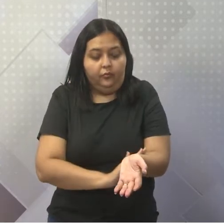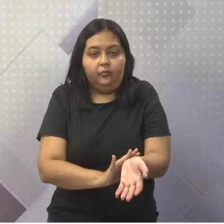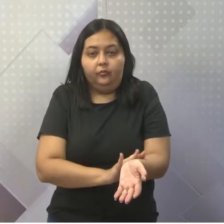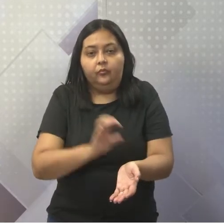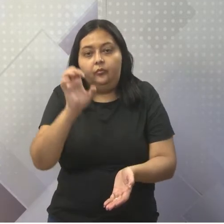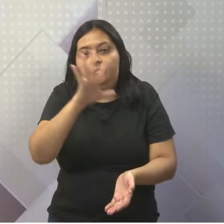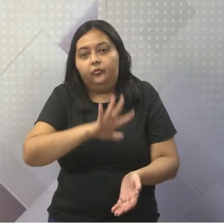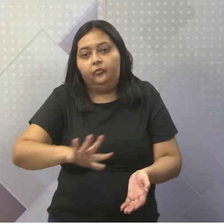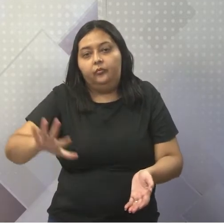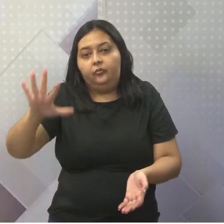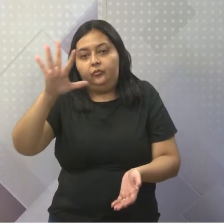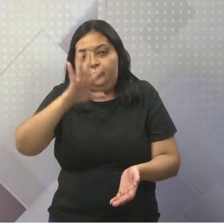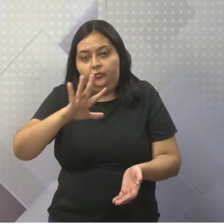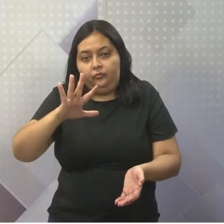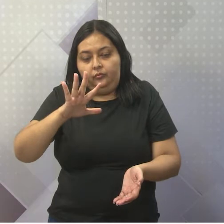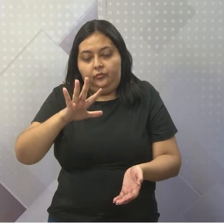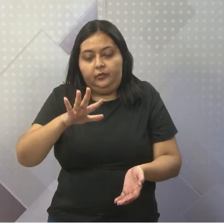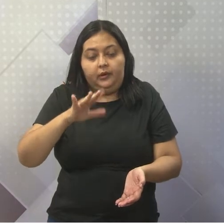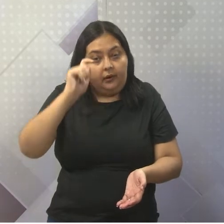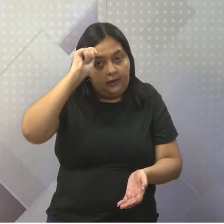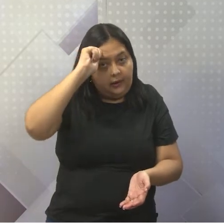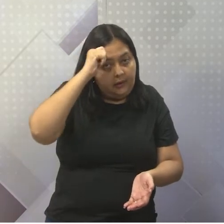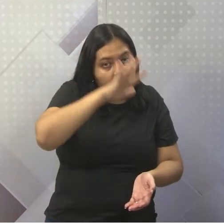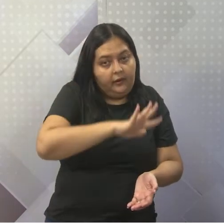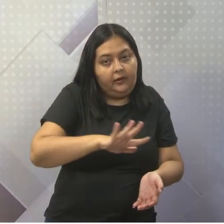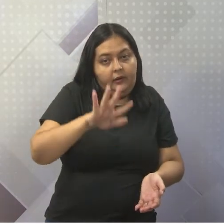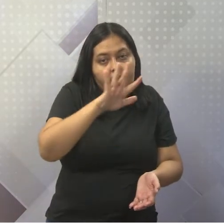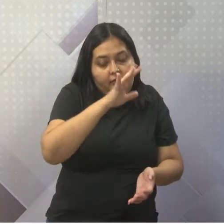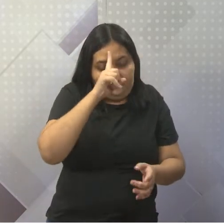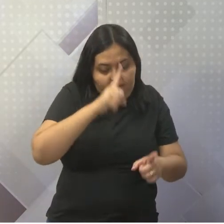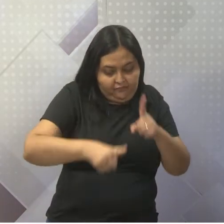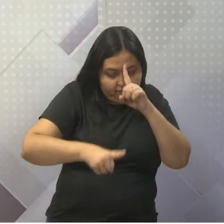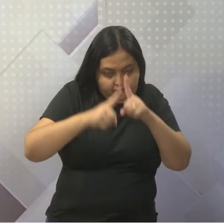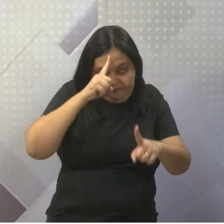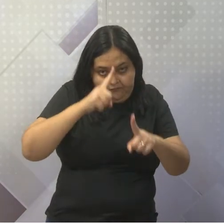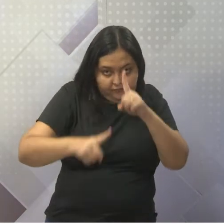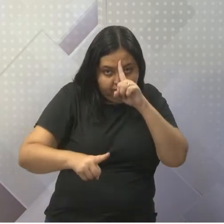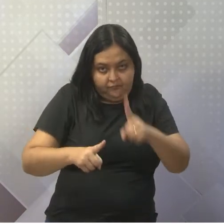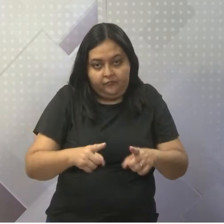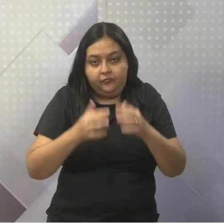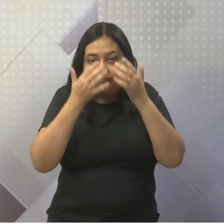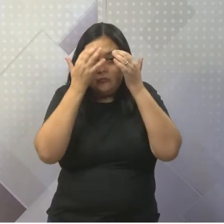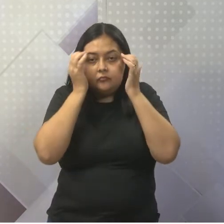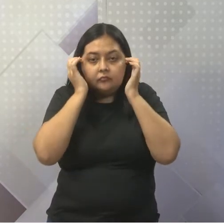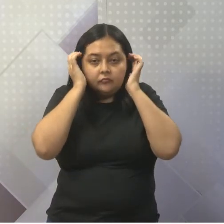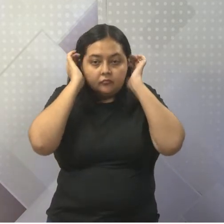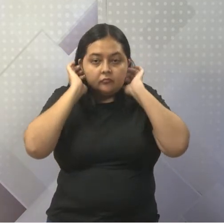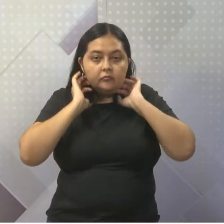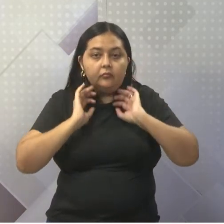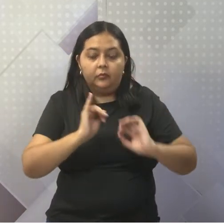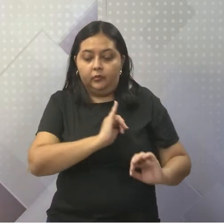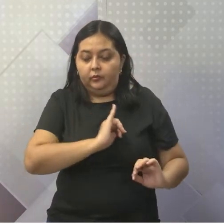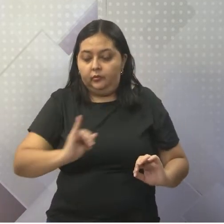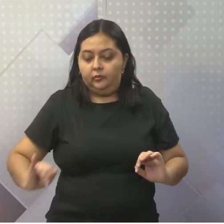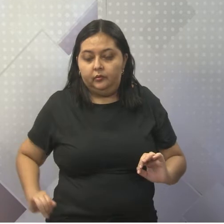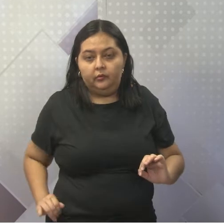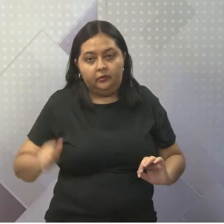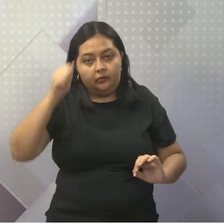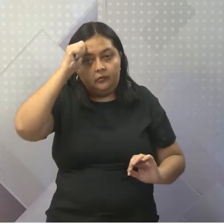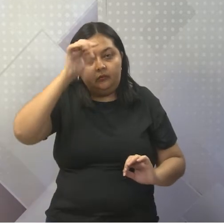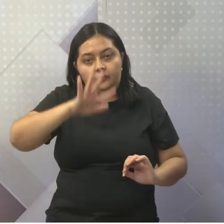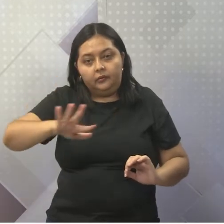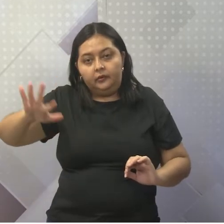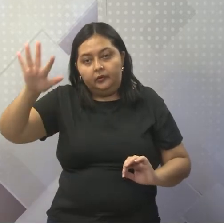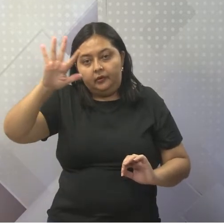os povos africanos. Lembremos que um dos motivos que legitimaram o imperialismo na África e na Ásia